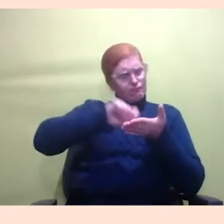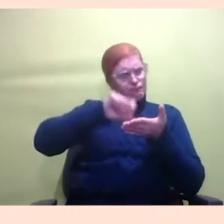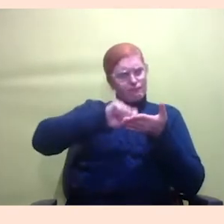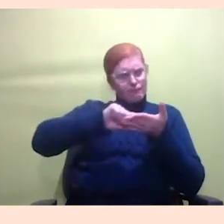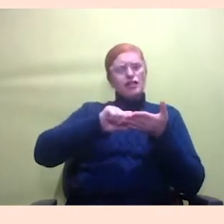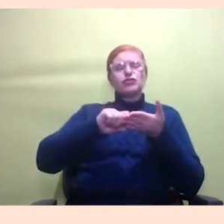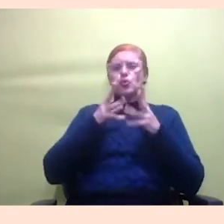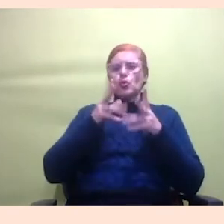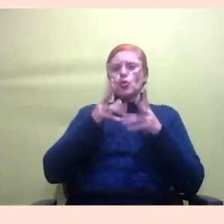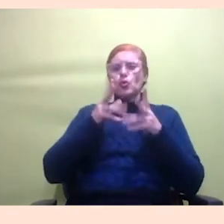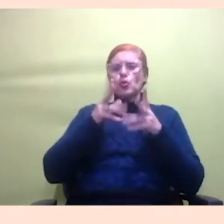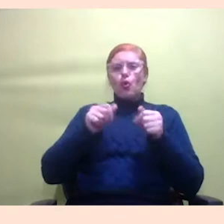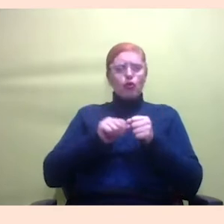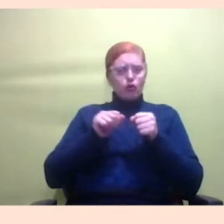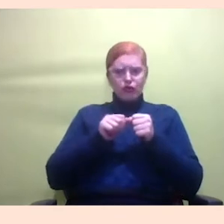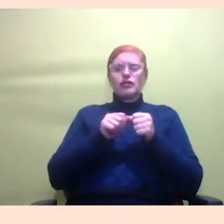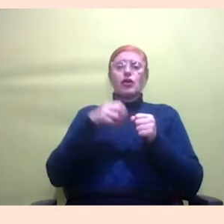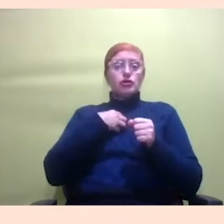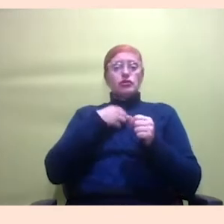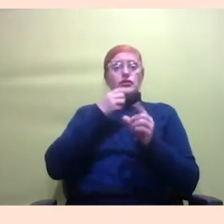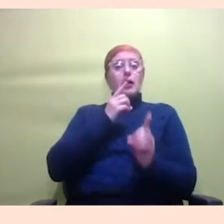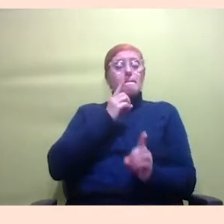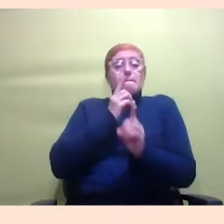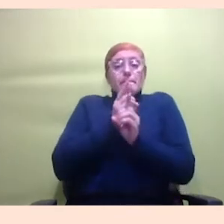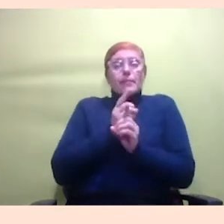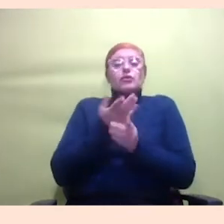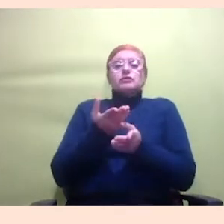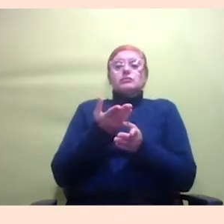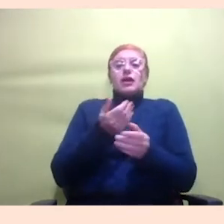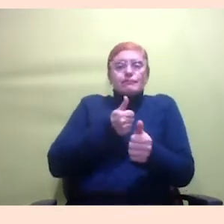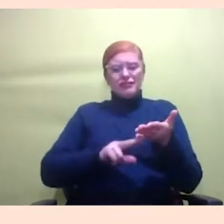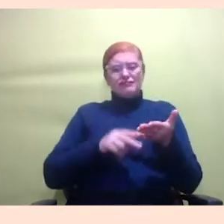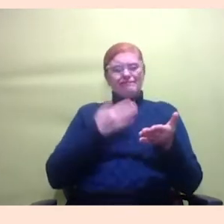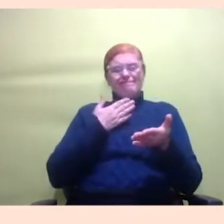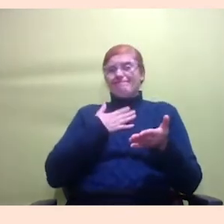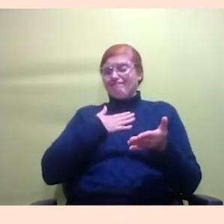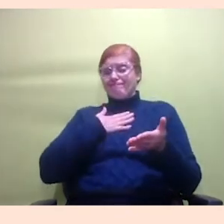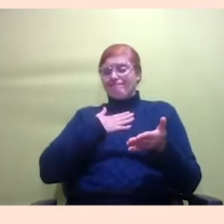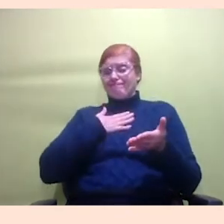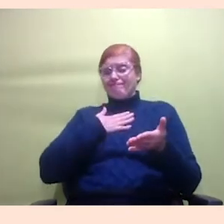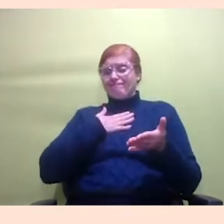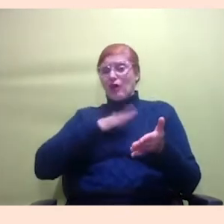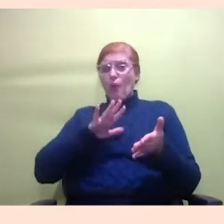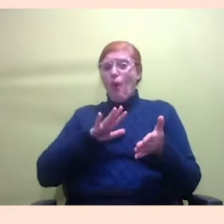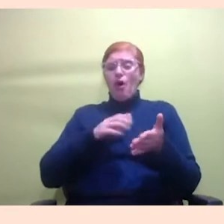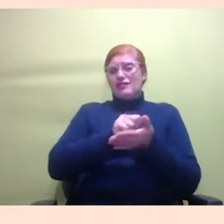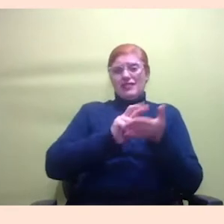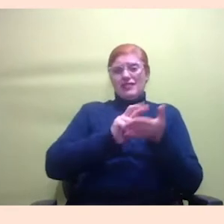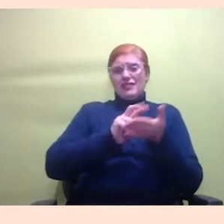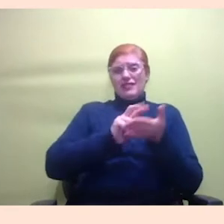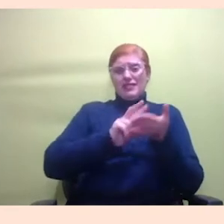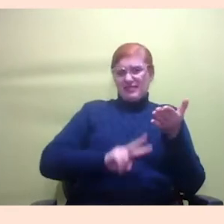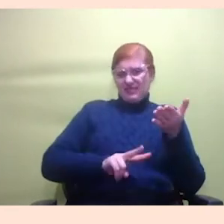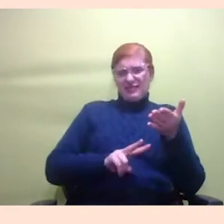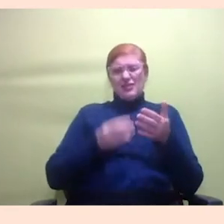estratégias mesmo da própria avaliação. Eu não gosto desse nome de avaliação, né? Lembro escola e é um negócio super violento. Mas a ideia